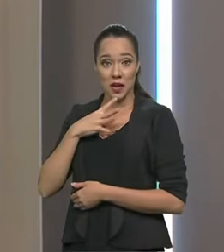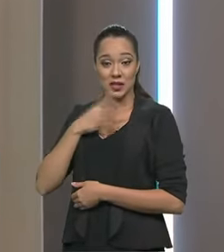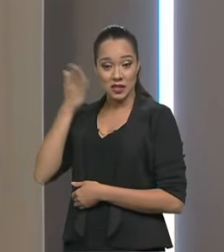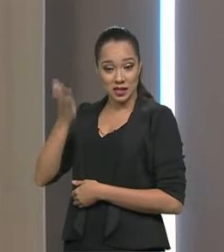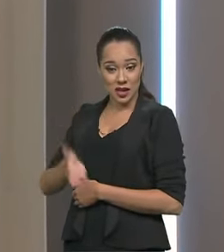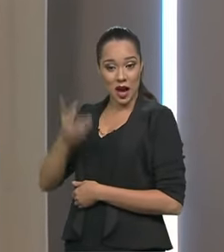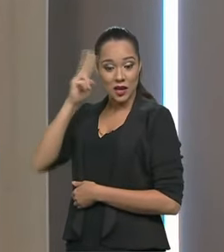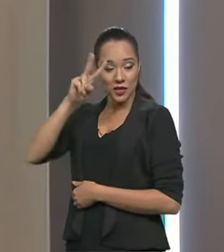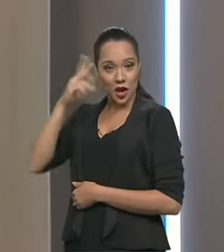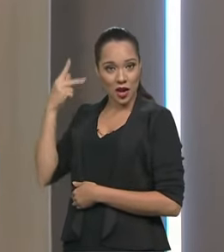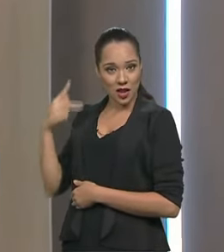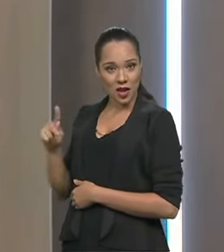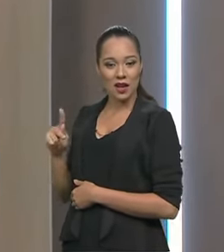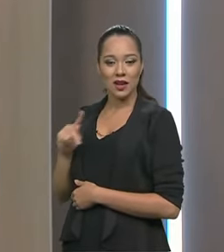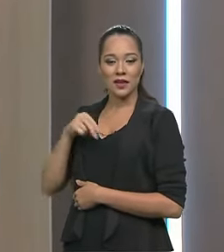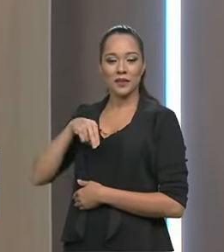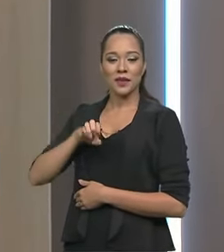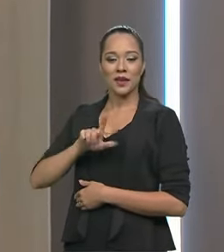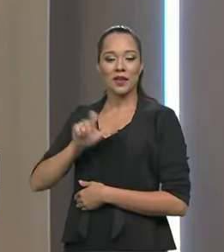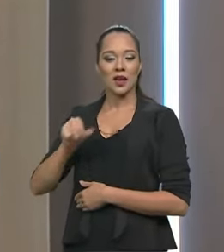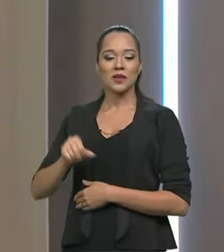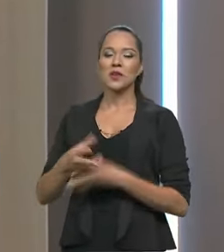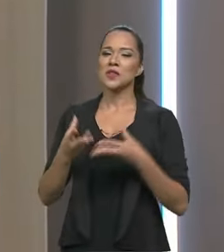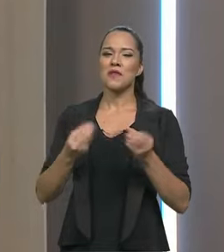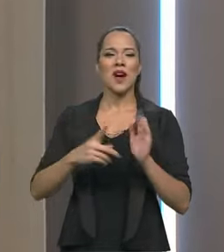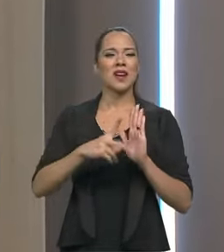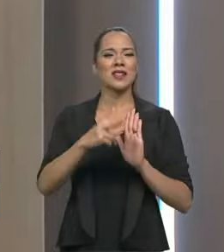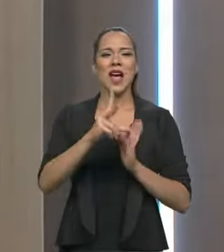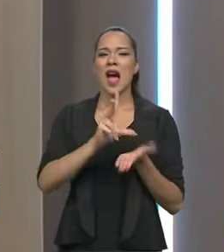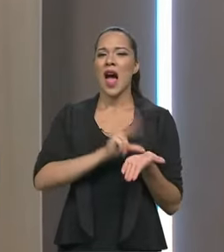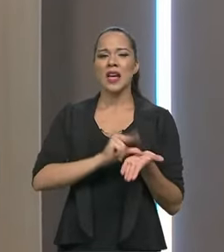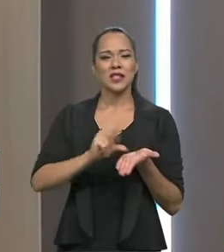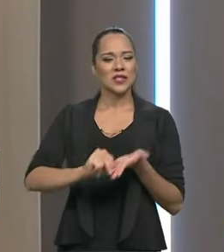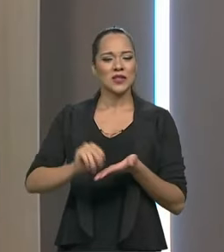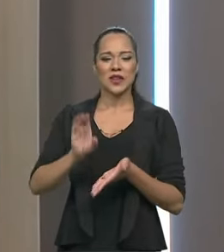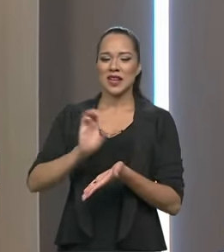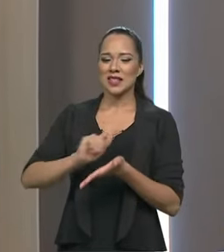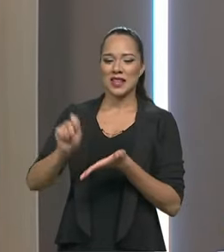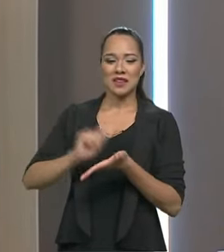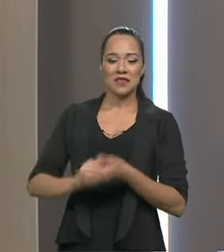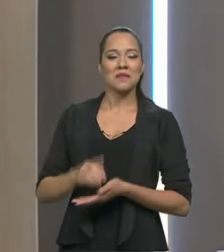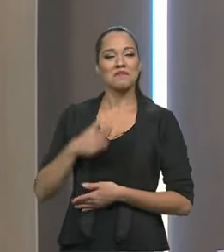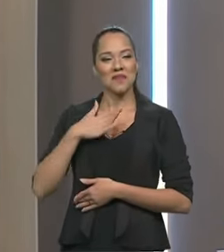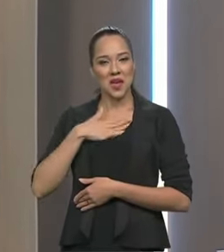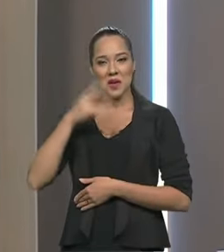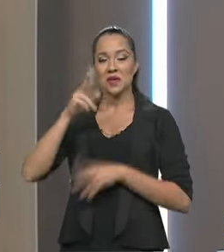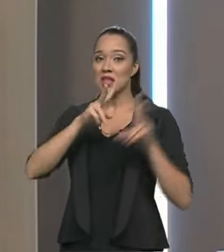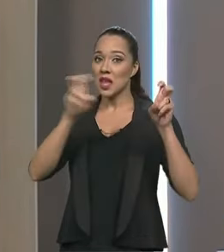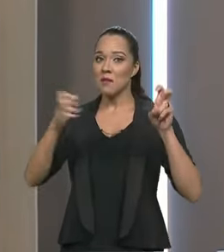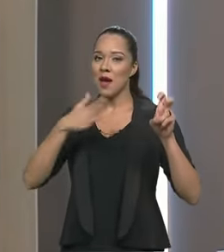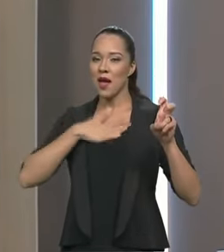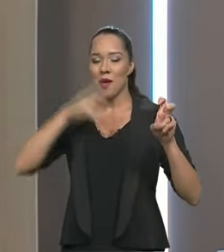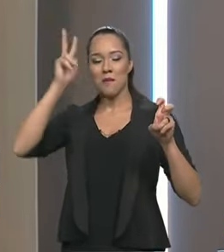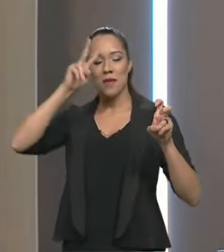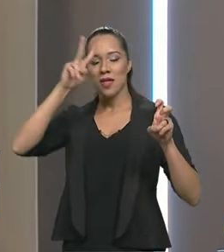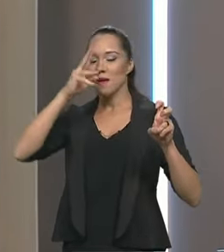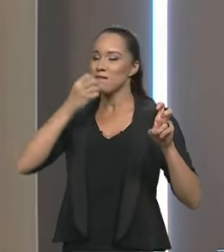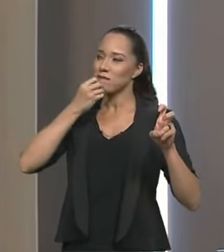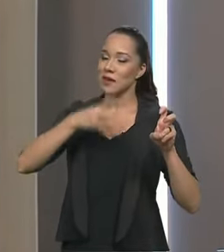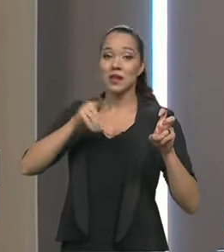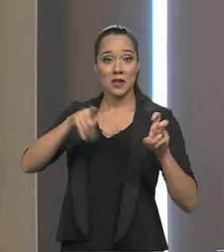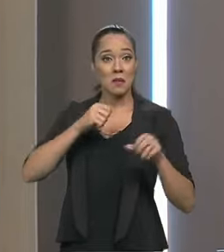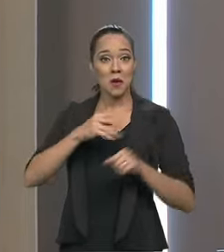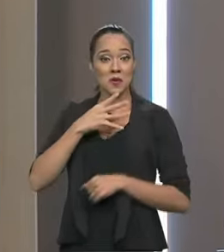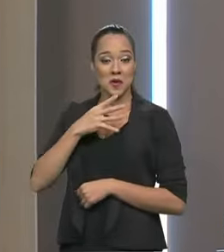conhecer um pouquinho mais do Nelson Piquet, são vários artigos que ele escreveu para o Estadão e está aqui, eu me lembro muito bem, fica a dica, porque você pode